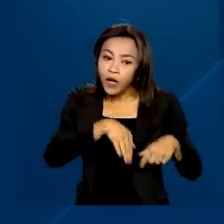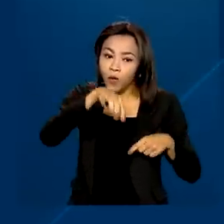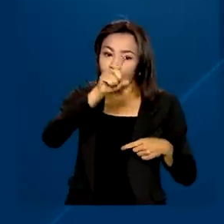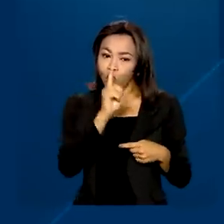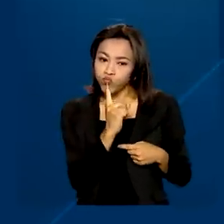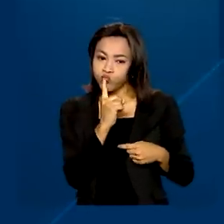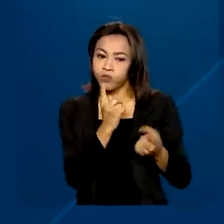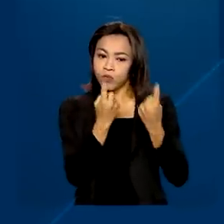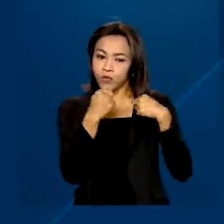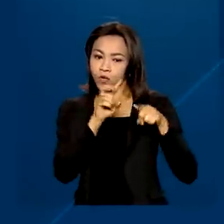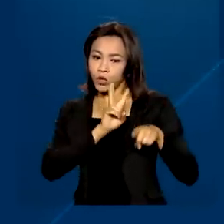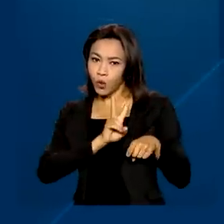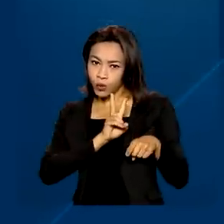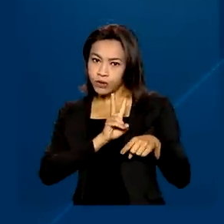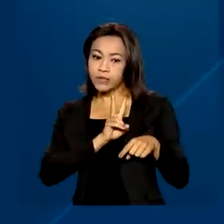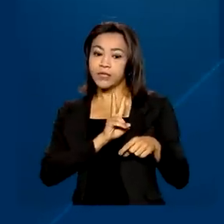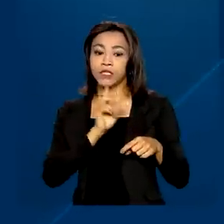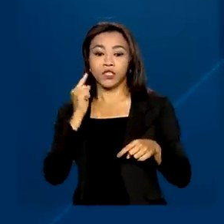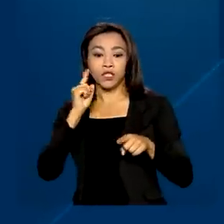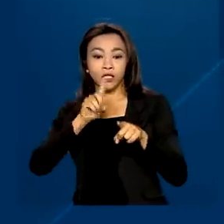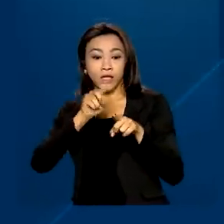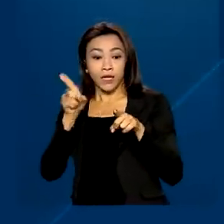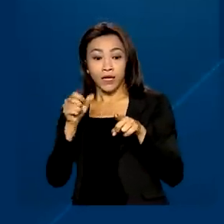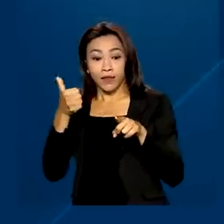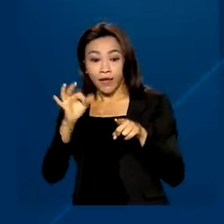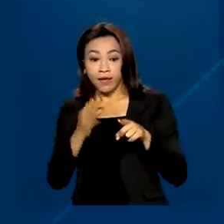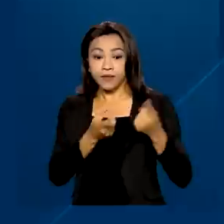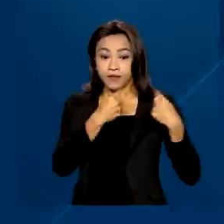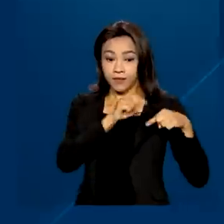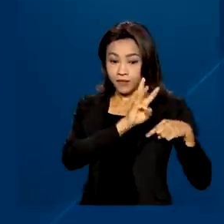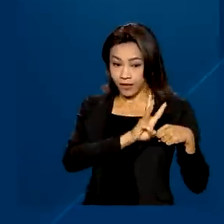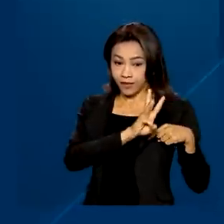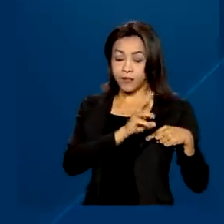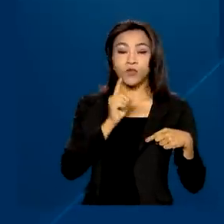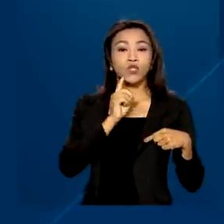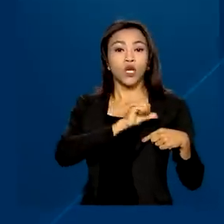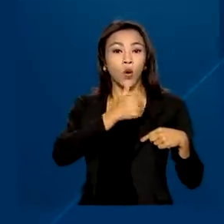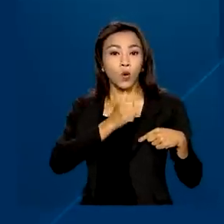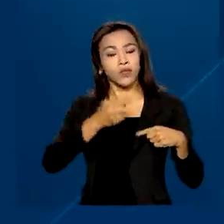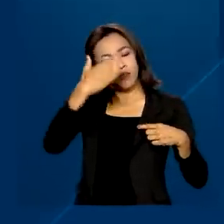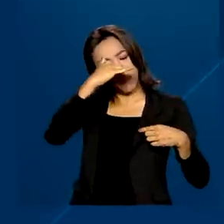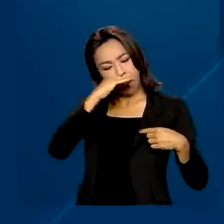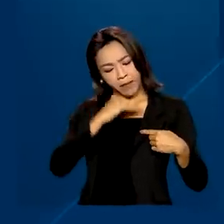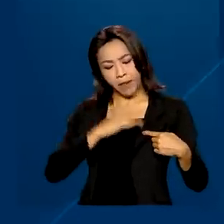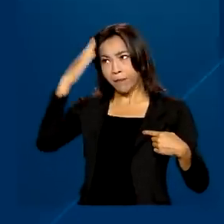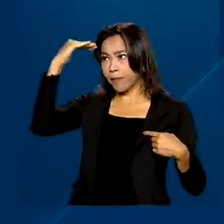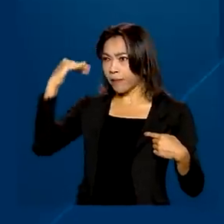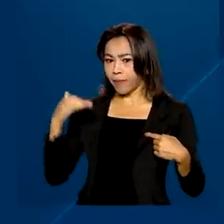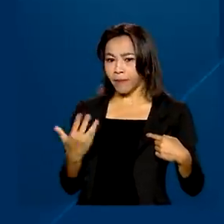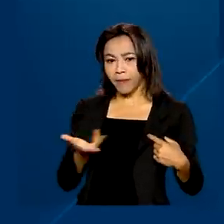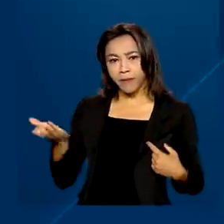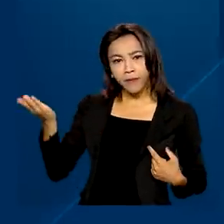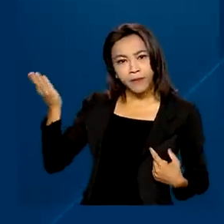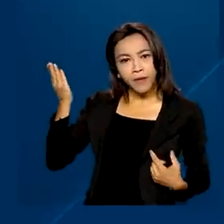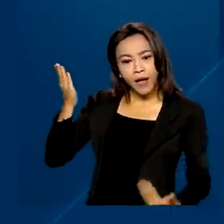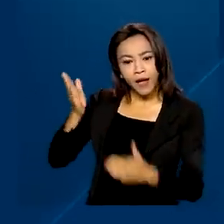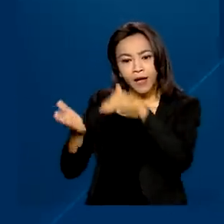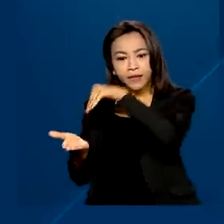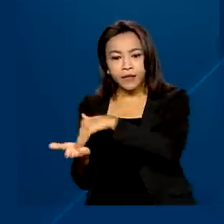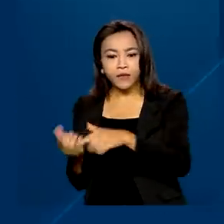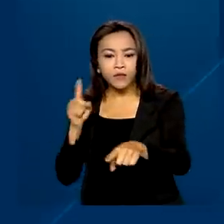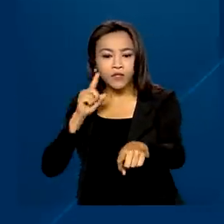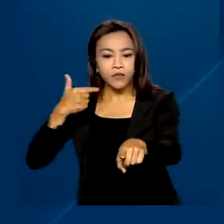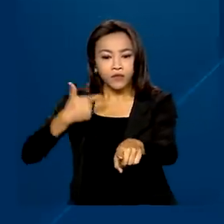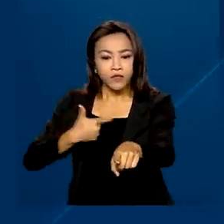NIS com final 2 recebem no dia 10, com final 3 no dia 11 e assim por diante até o dia 22 para o último